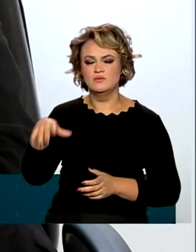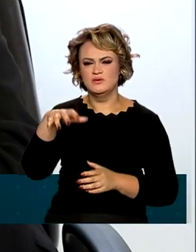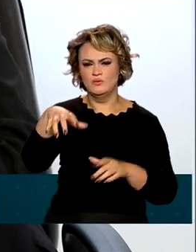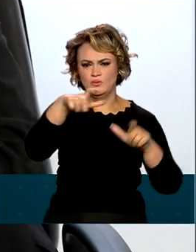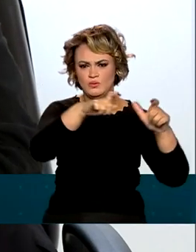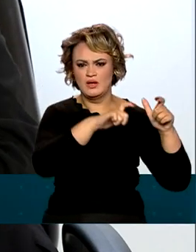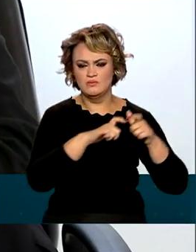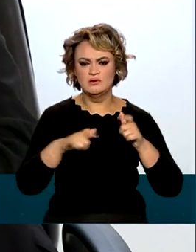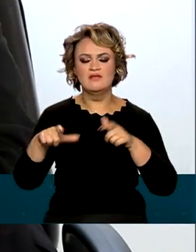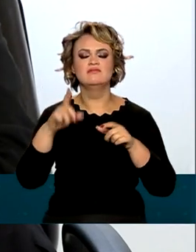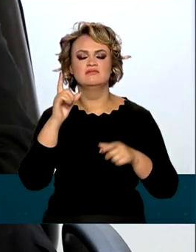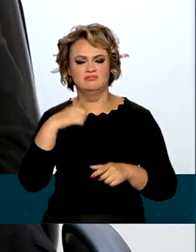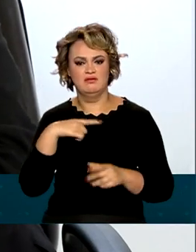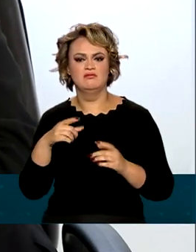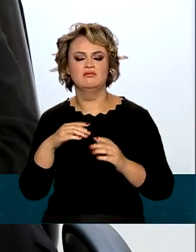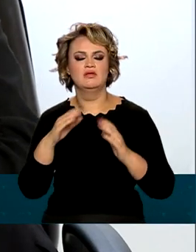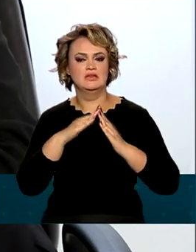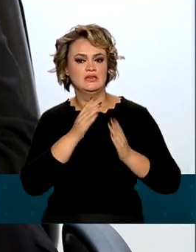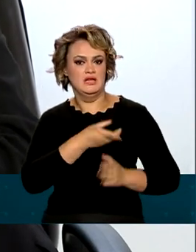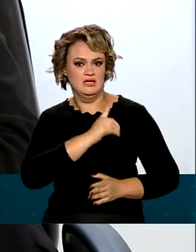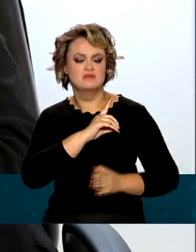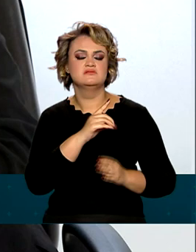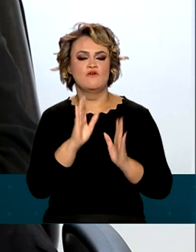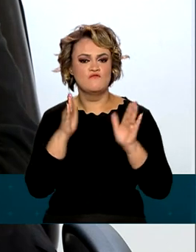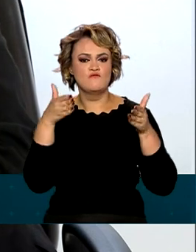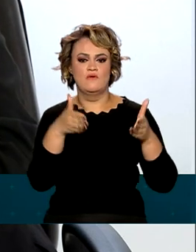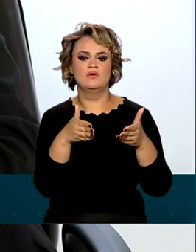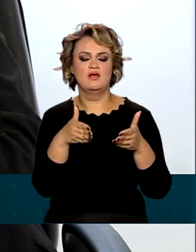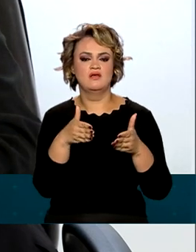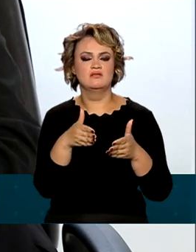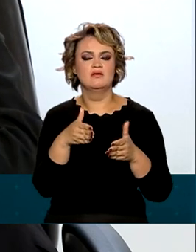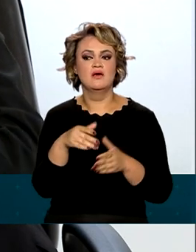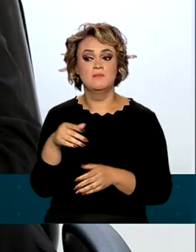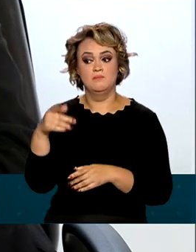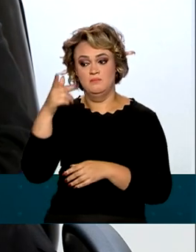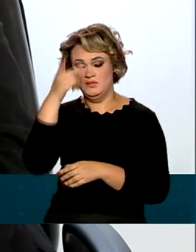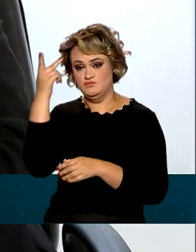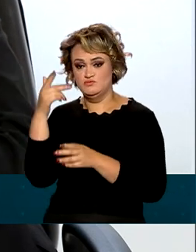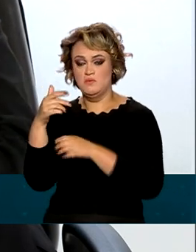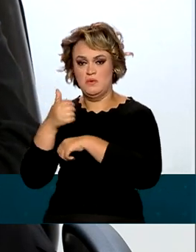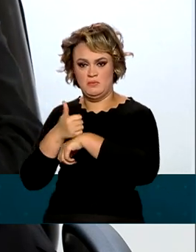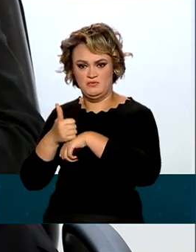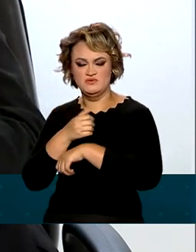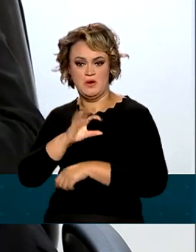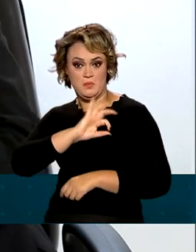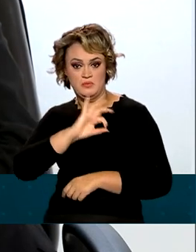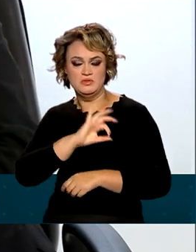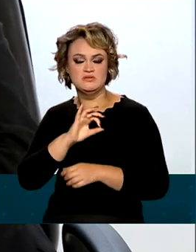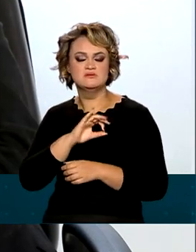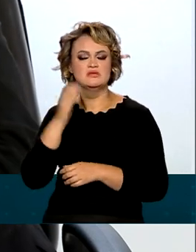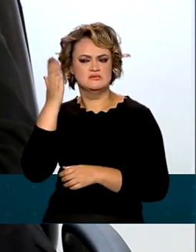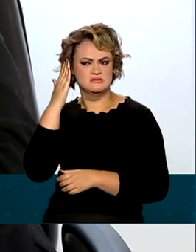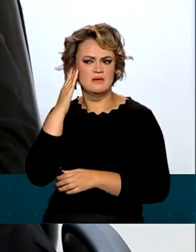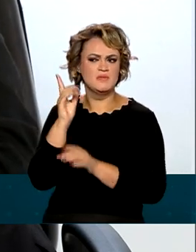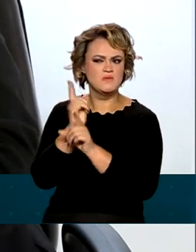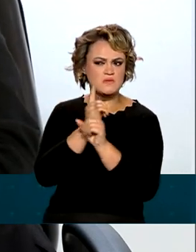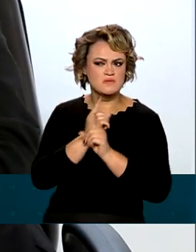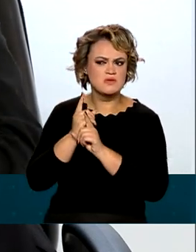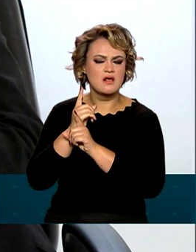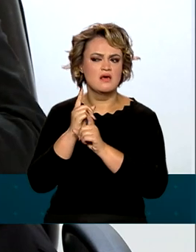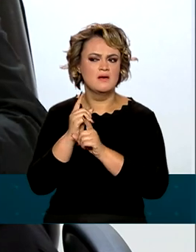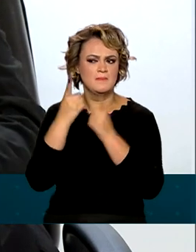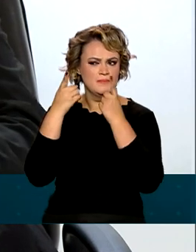federativos, as delegacias especializadas, que têm expertos policiais treinados para esse combate, para a detecção desse tipo de